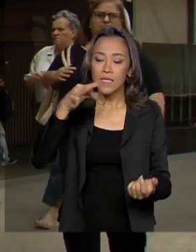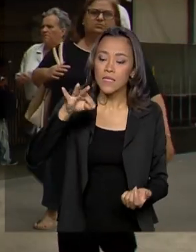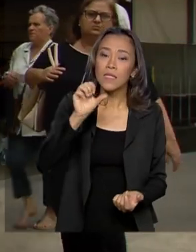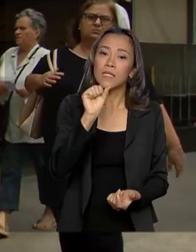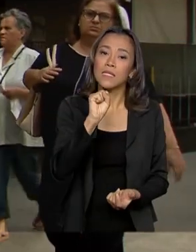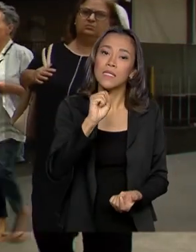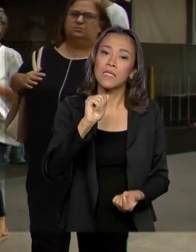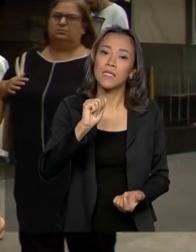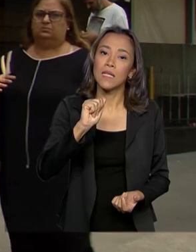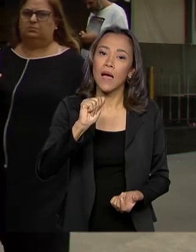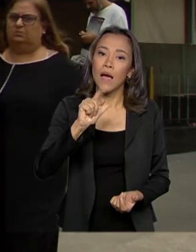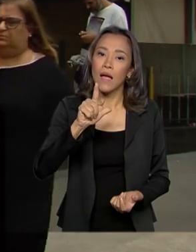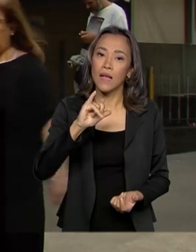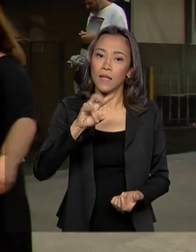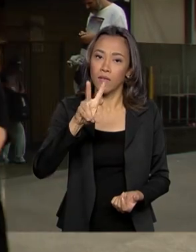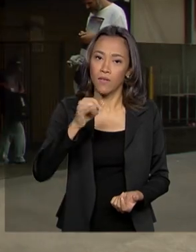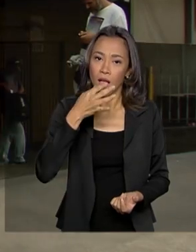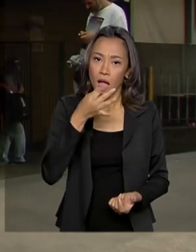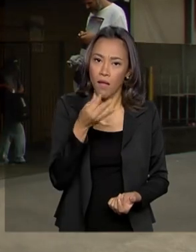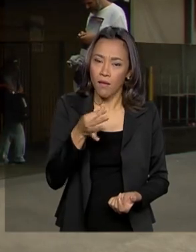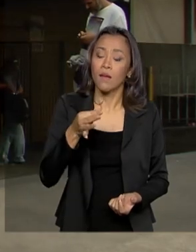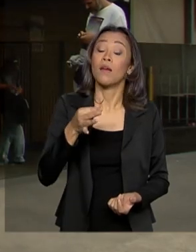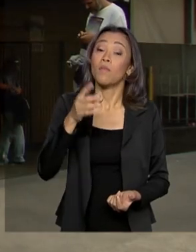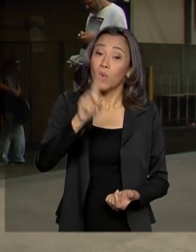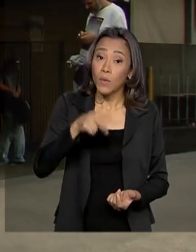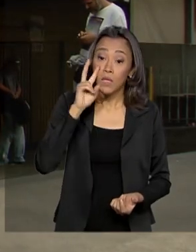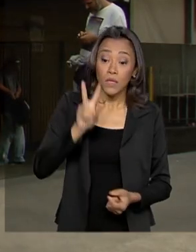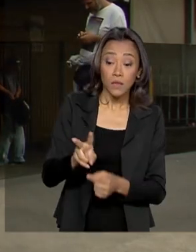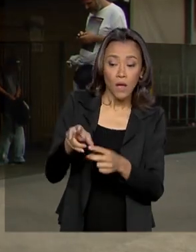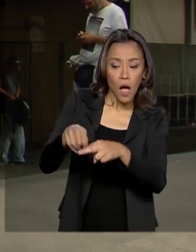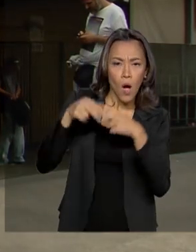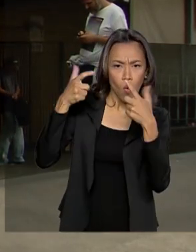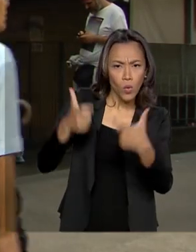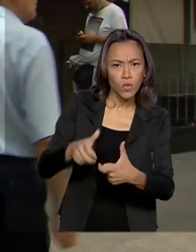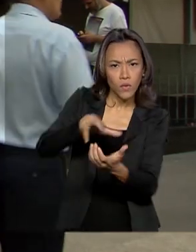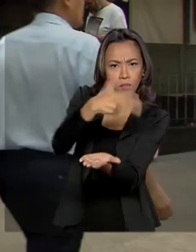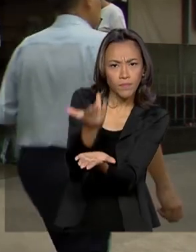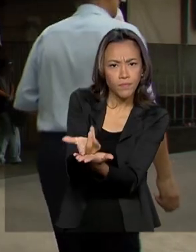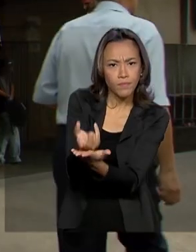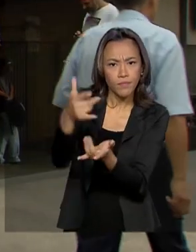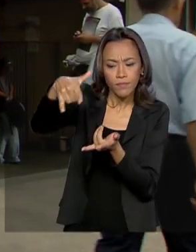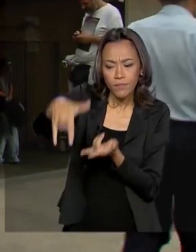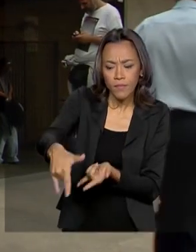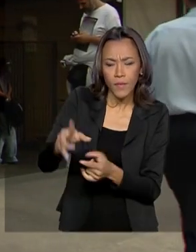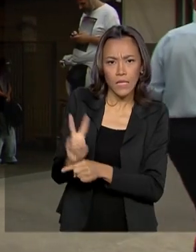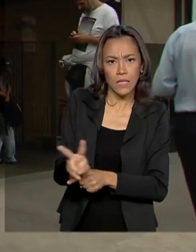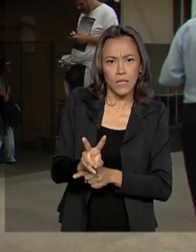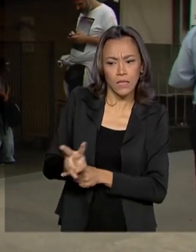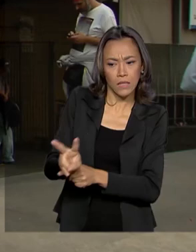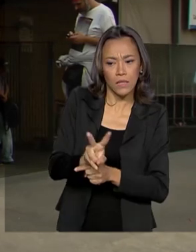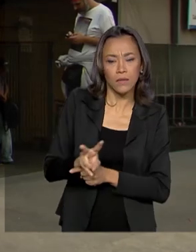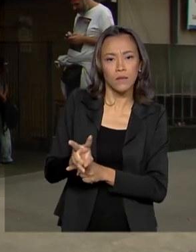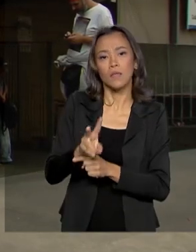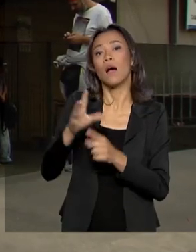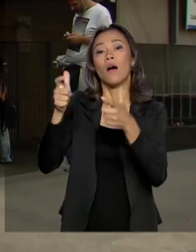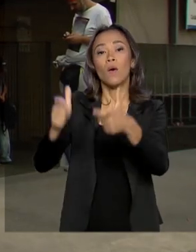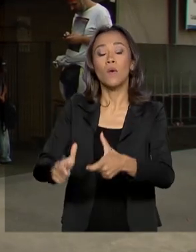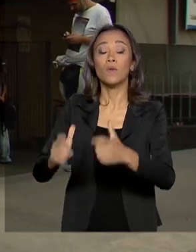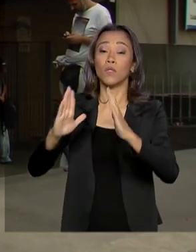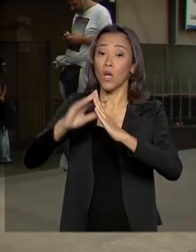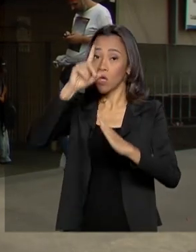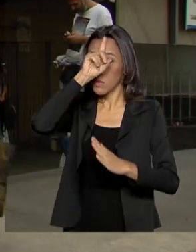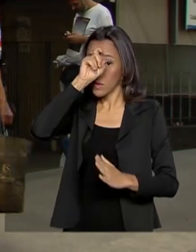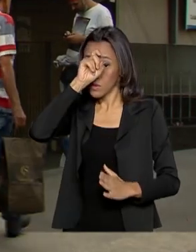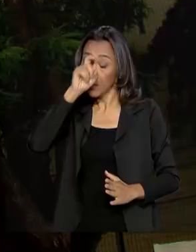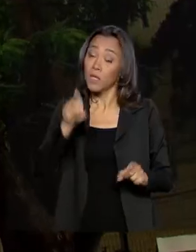Por isso, estão sendo monitorados funcionários de locais onde o paciente foi internado, como o Hospital das Clínicas de São Paulo, além dos